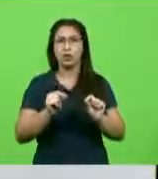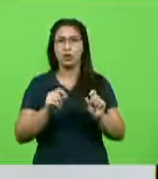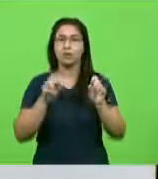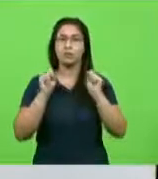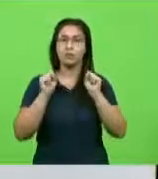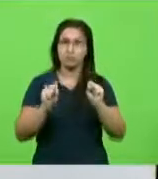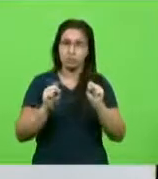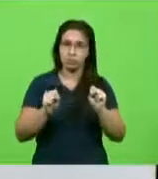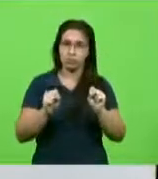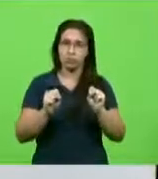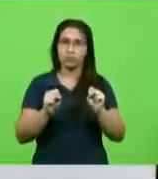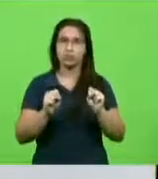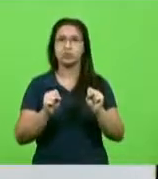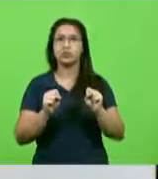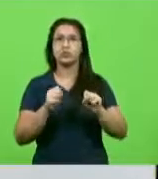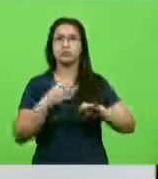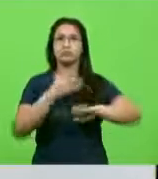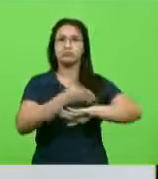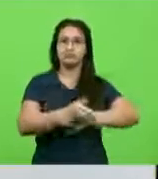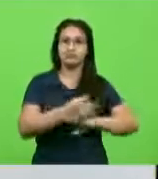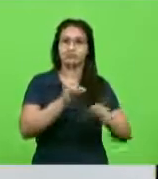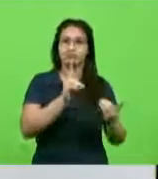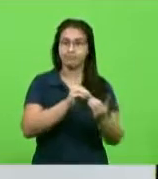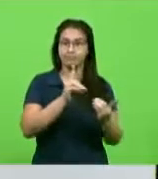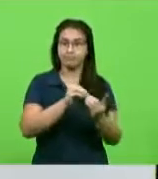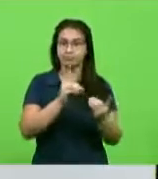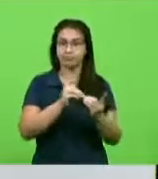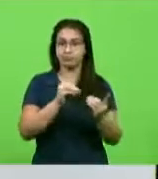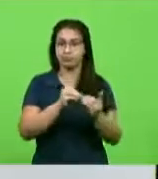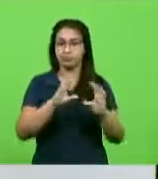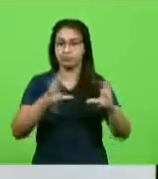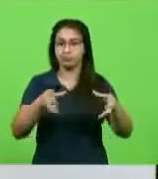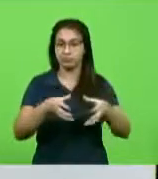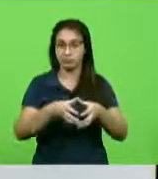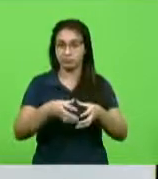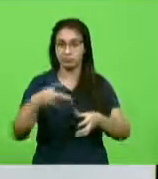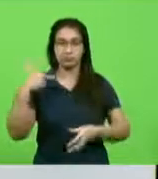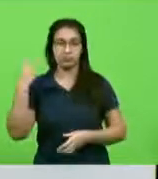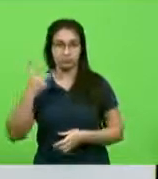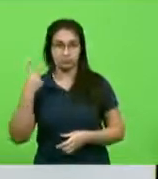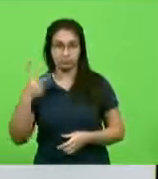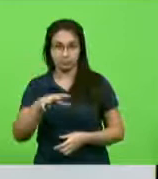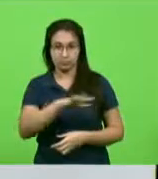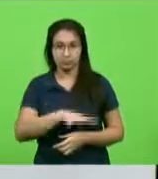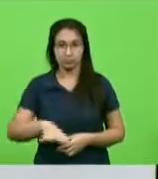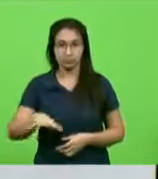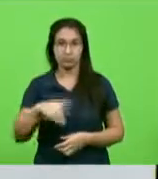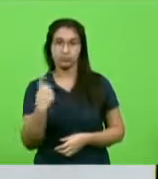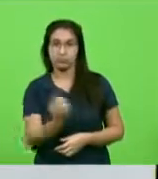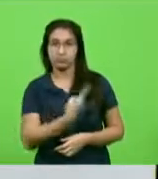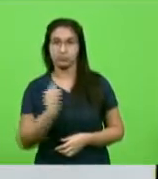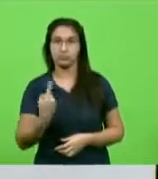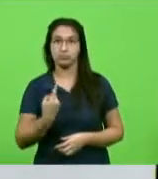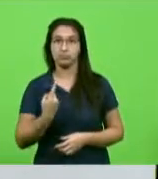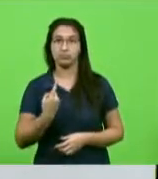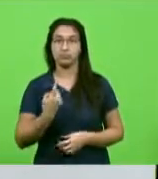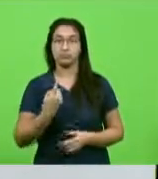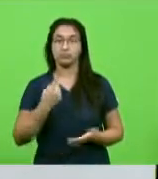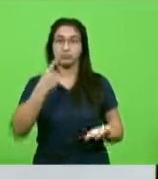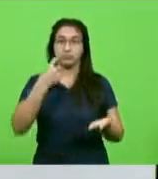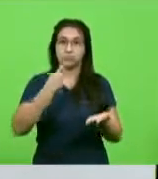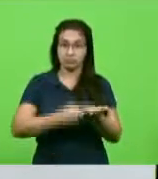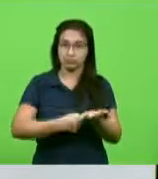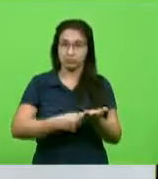podem entrar em contato com a nossa Frente Parlamentar, que nós estaremos acionando,